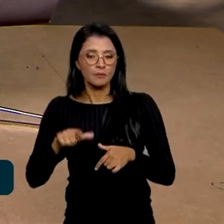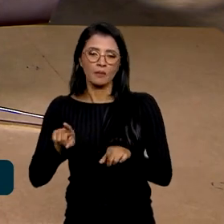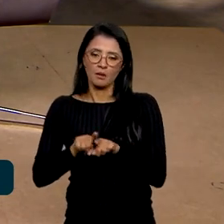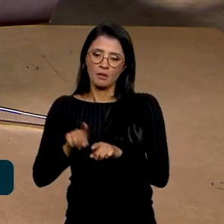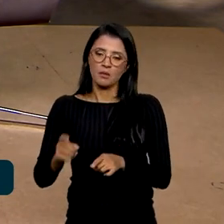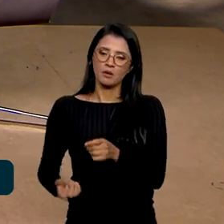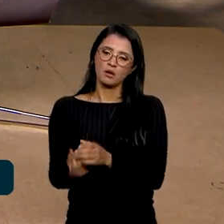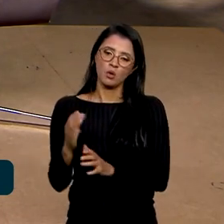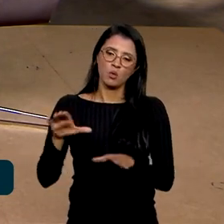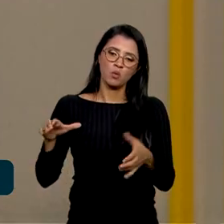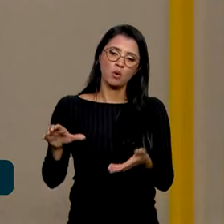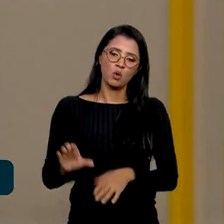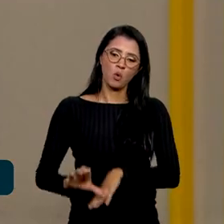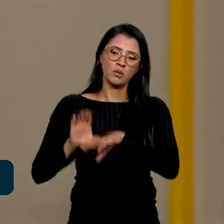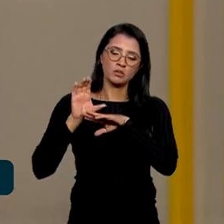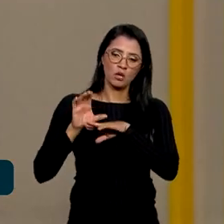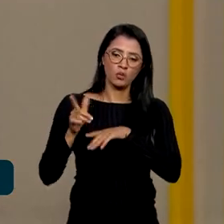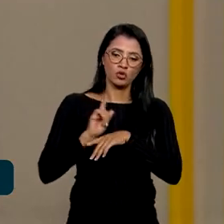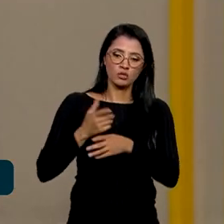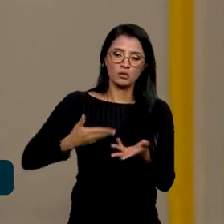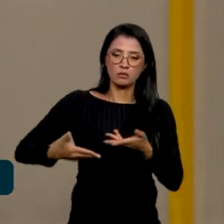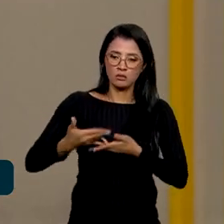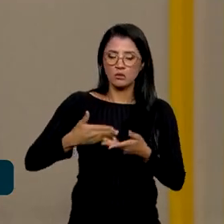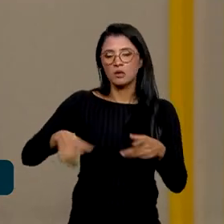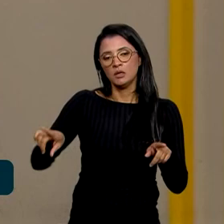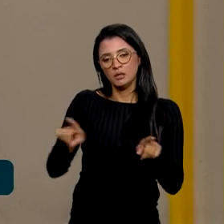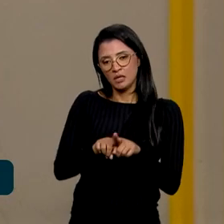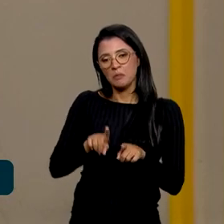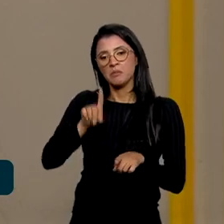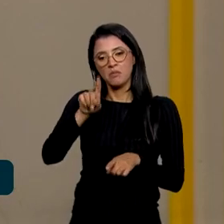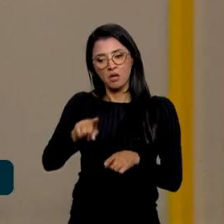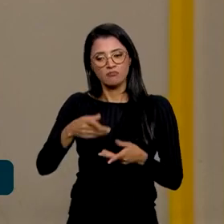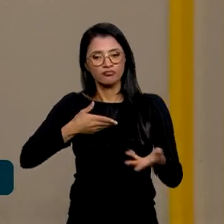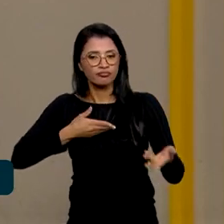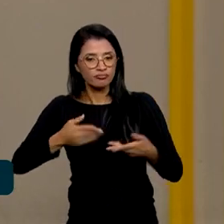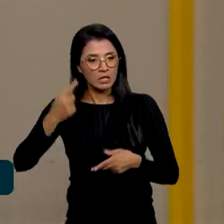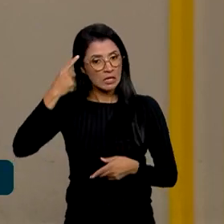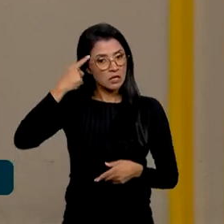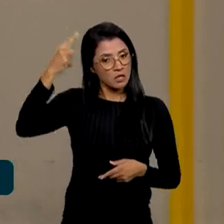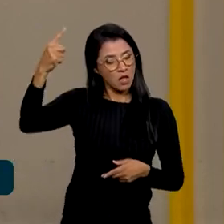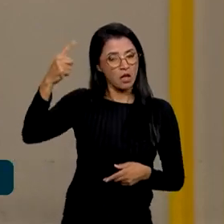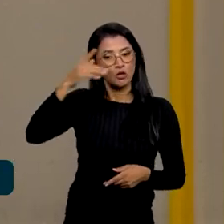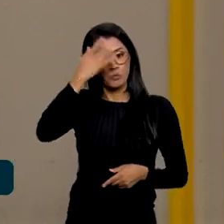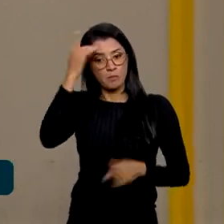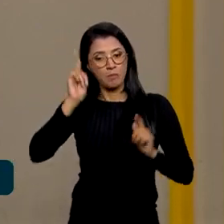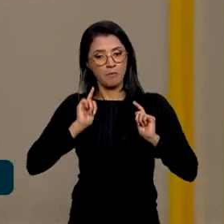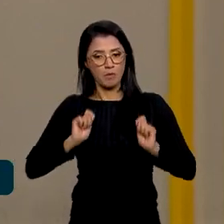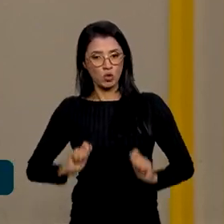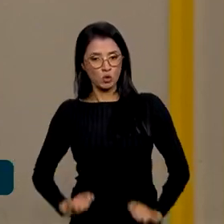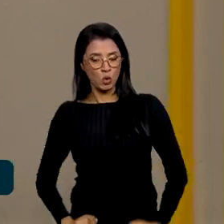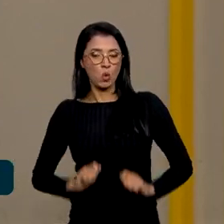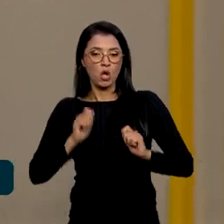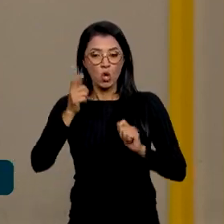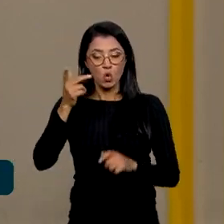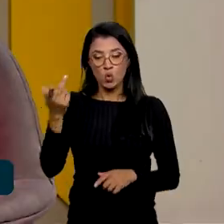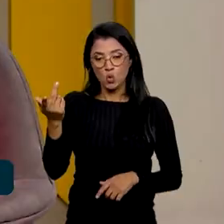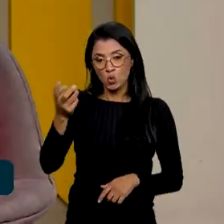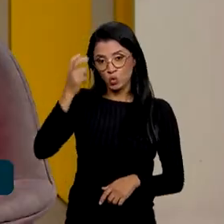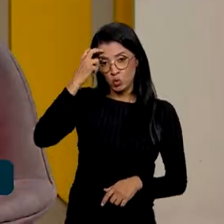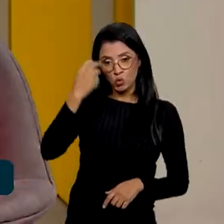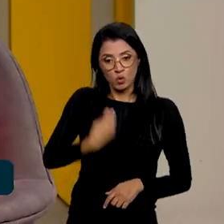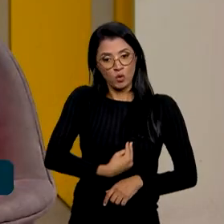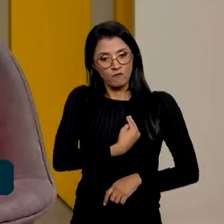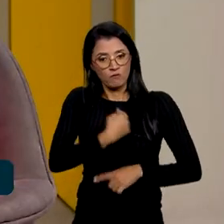com gestão compartilhada, ele também vai articular ali 10 agentes cultura viva para fazer um processo de formação e de